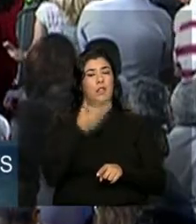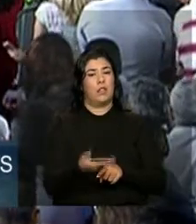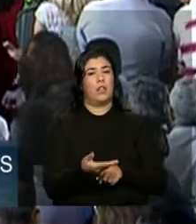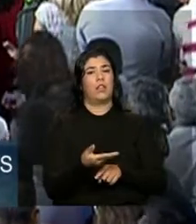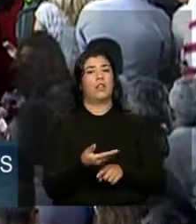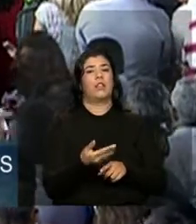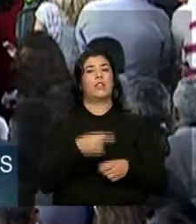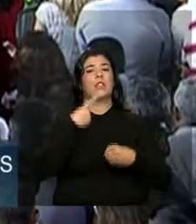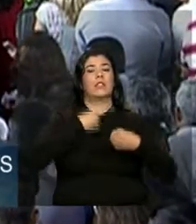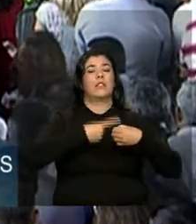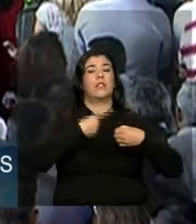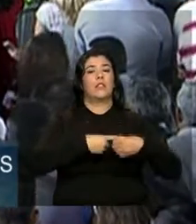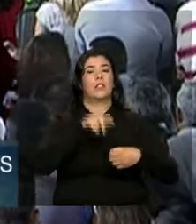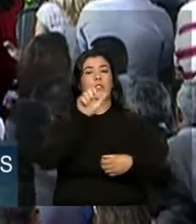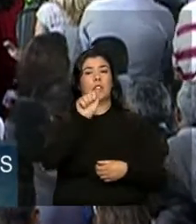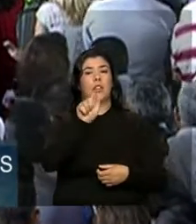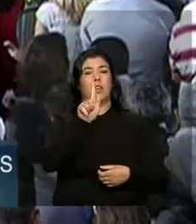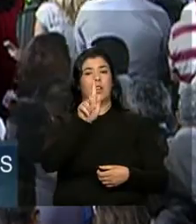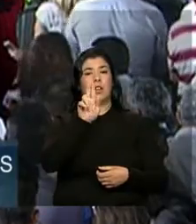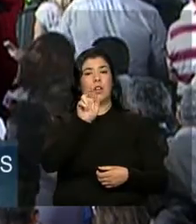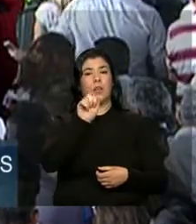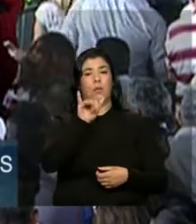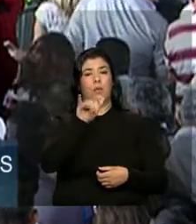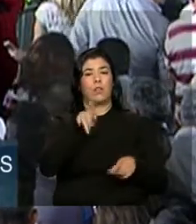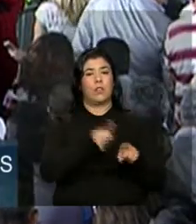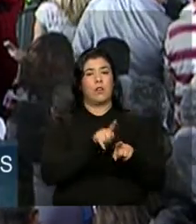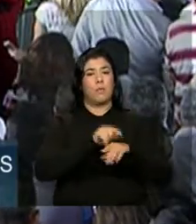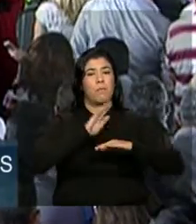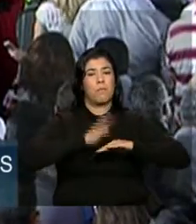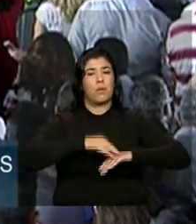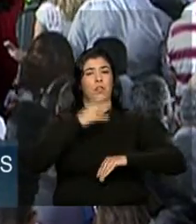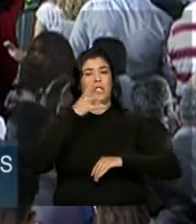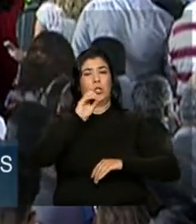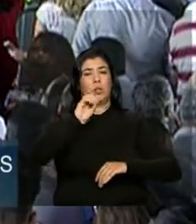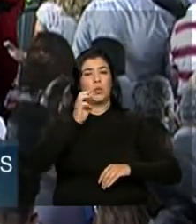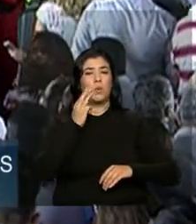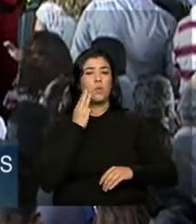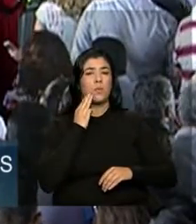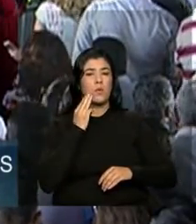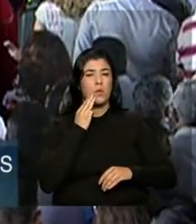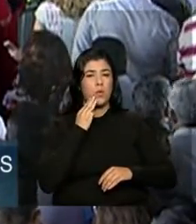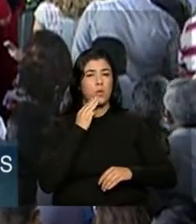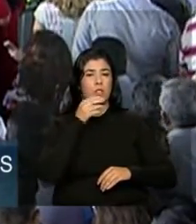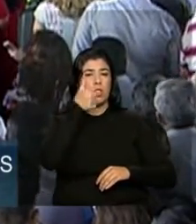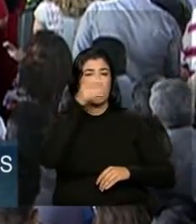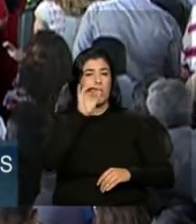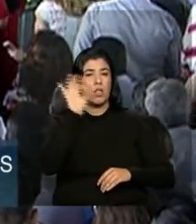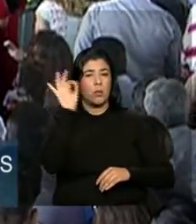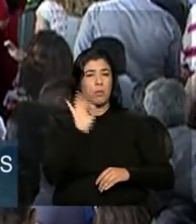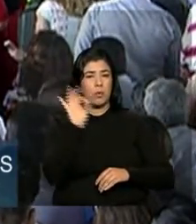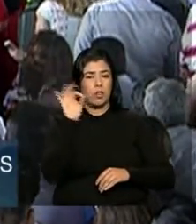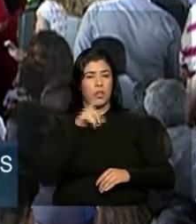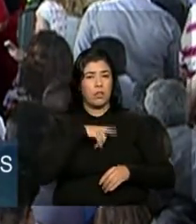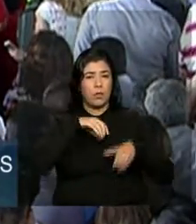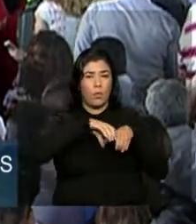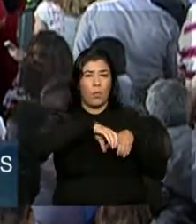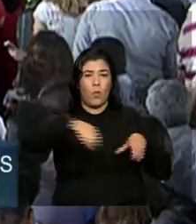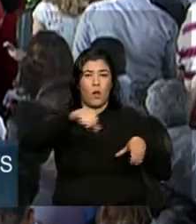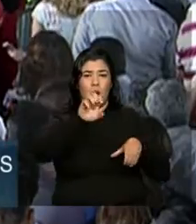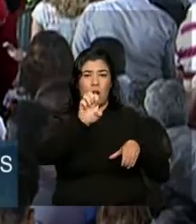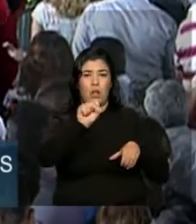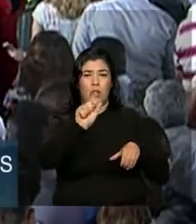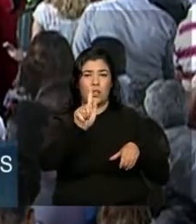que são mais 40 milhões. Nós iremos passar, presidente, de 10% de esgoto tratado para